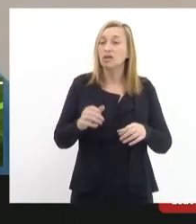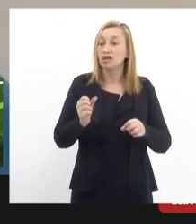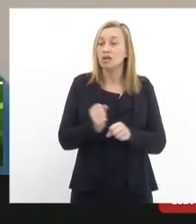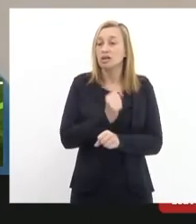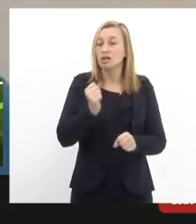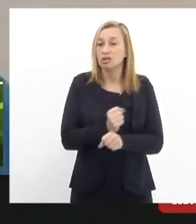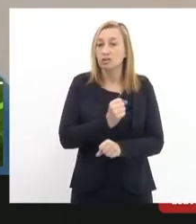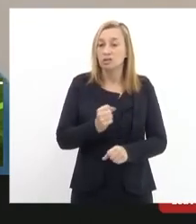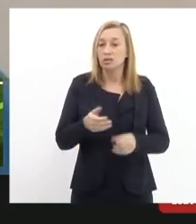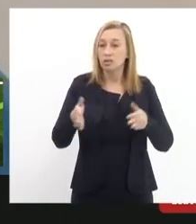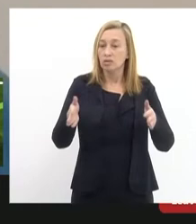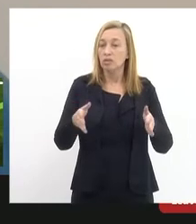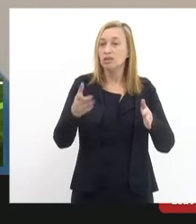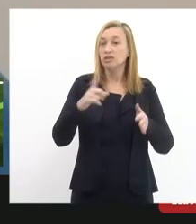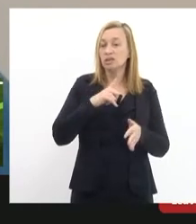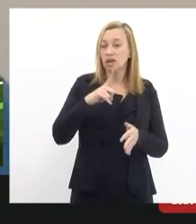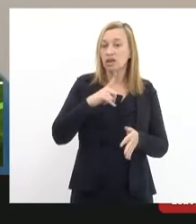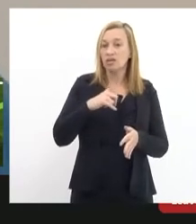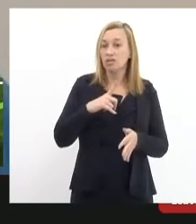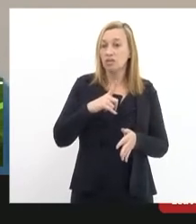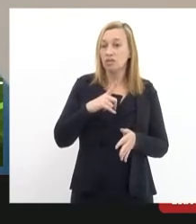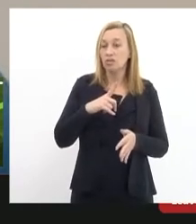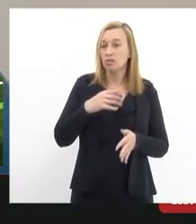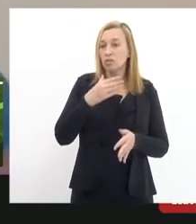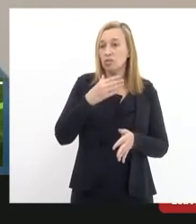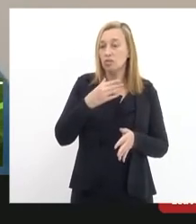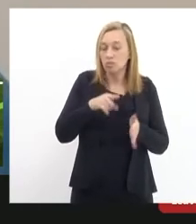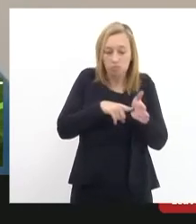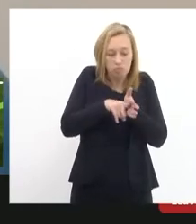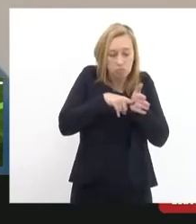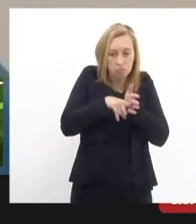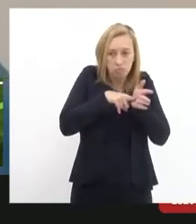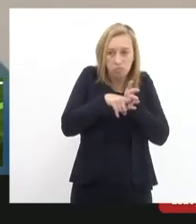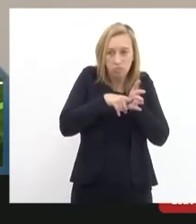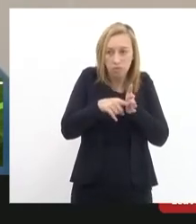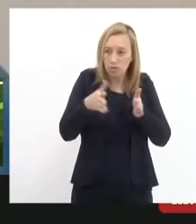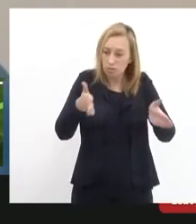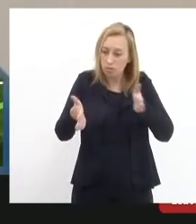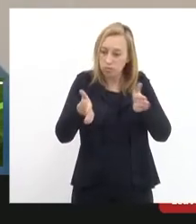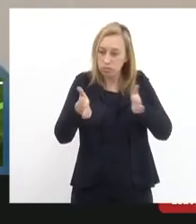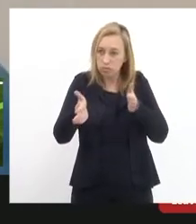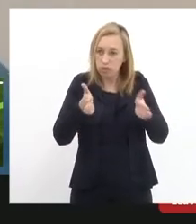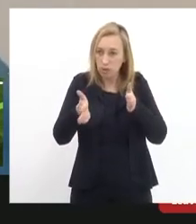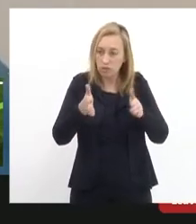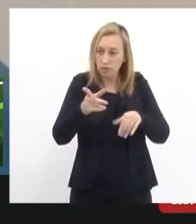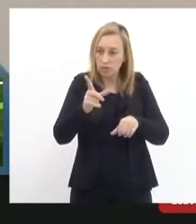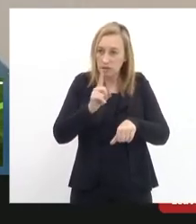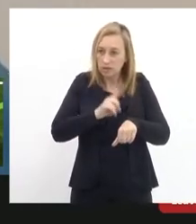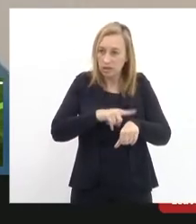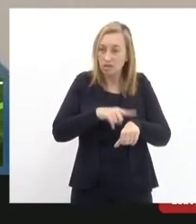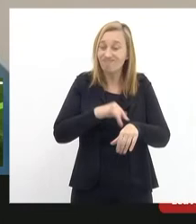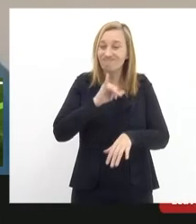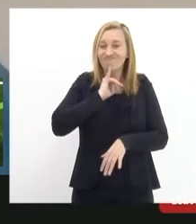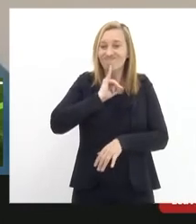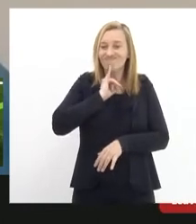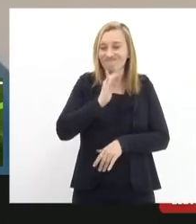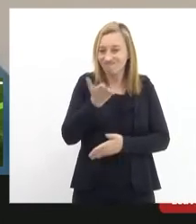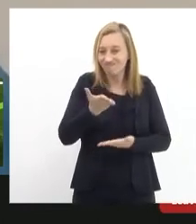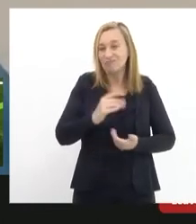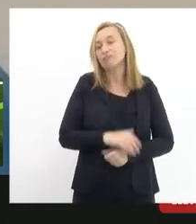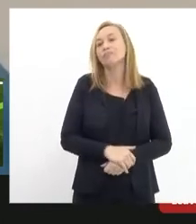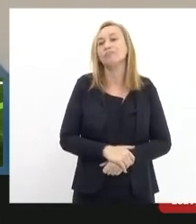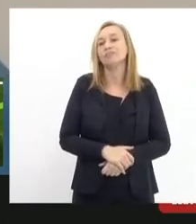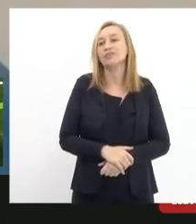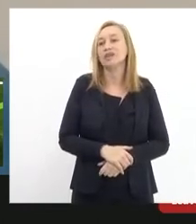nomeou-se um perito para que fosse estabelecido um cronograma infelizmente essa essa